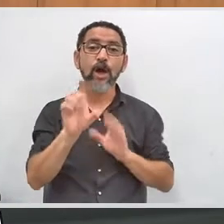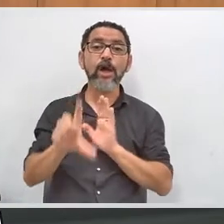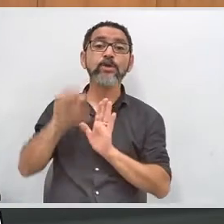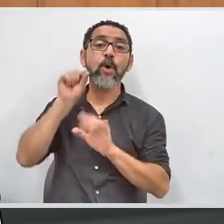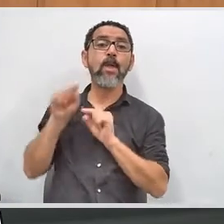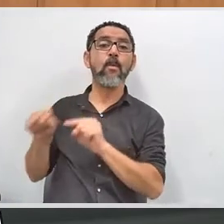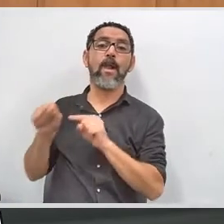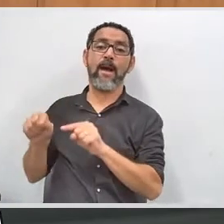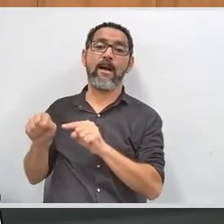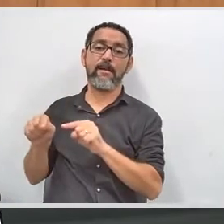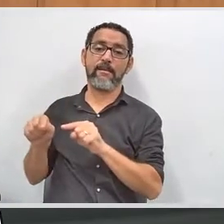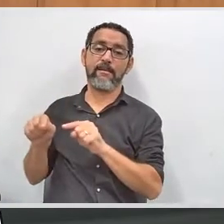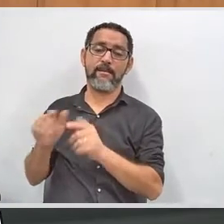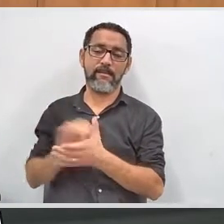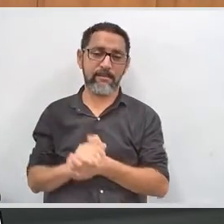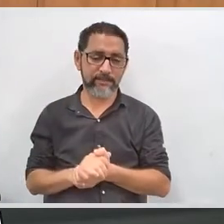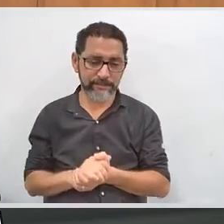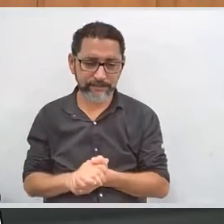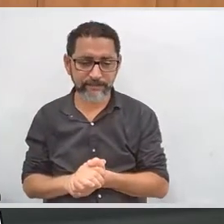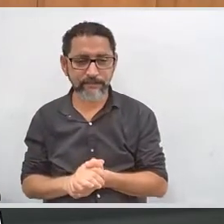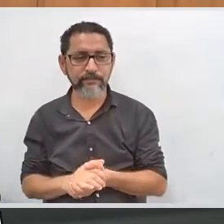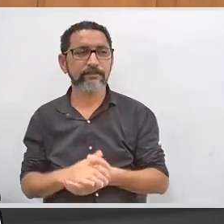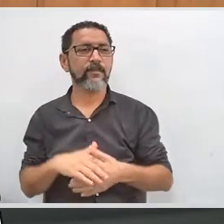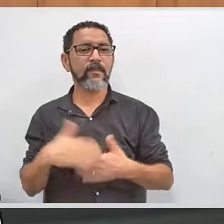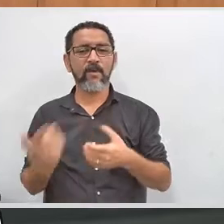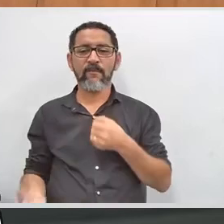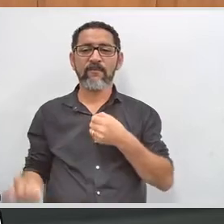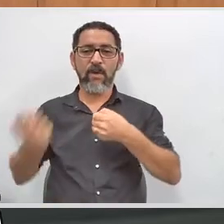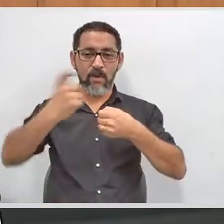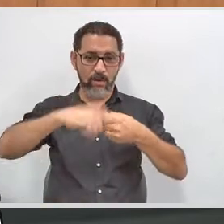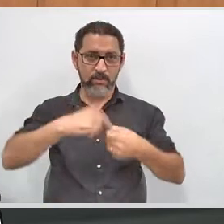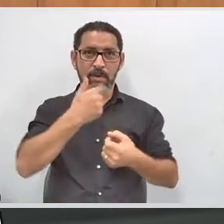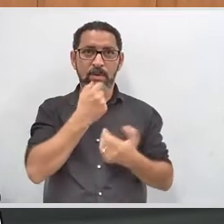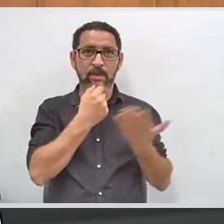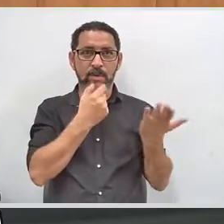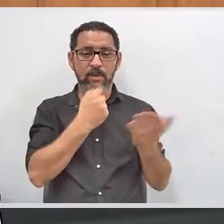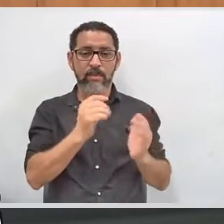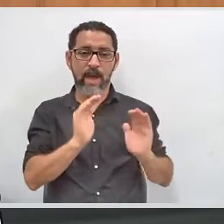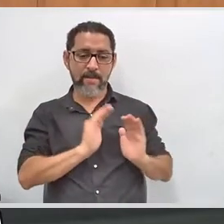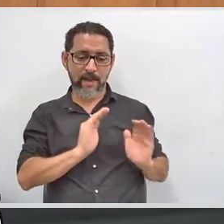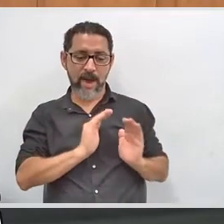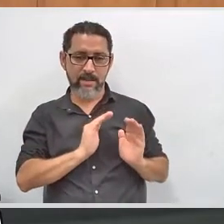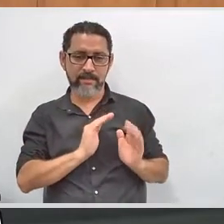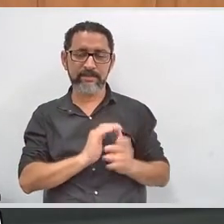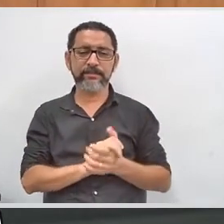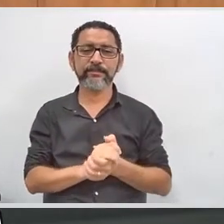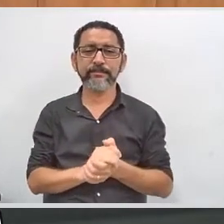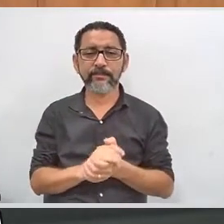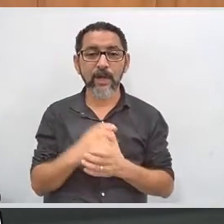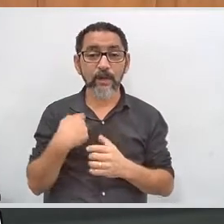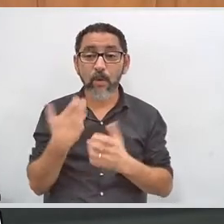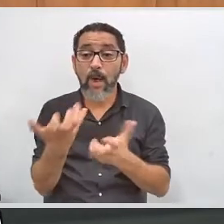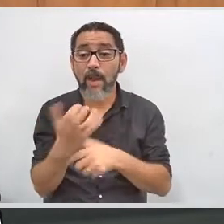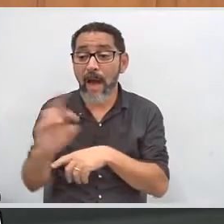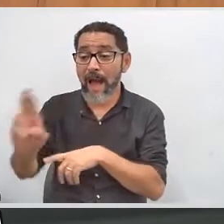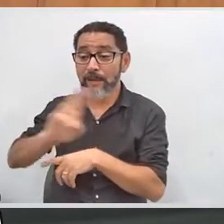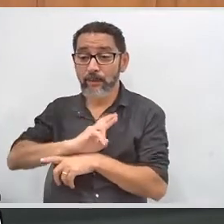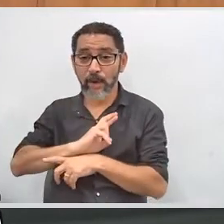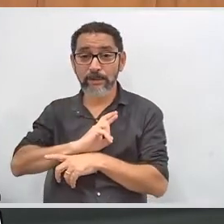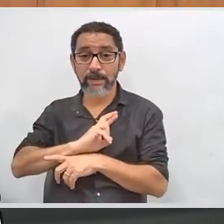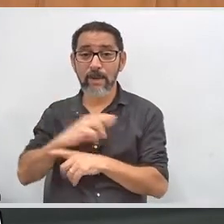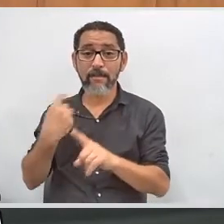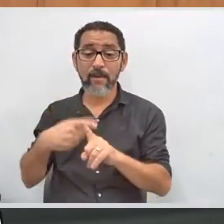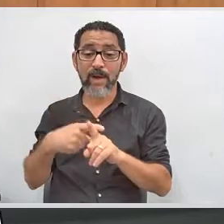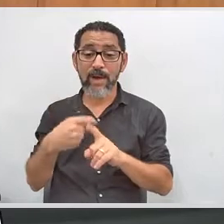comigo o telefone onde vocês jogam o assessor para que eu pudesse acionar o mais possível a equipe da Federação das APAES